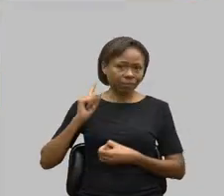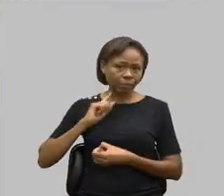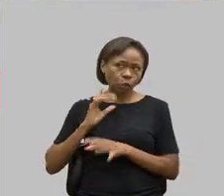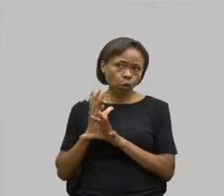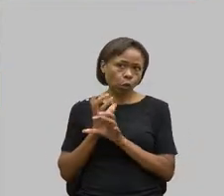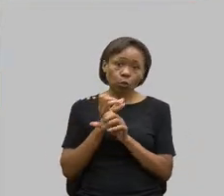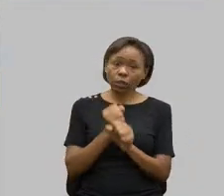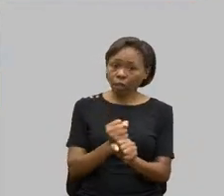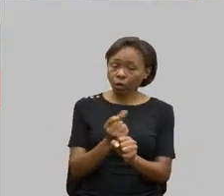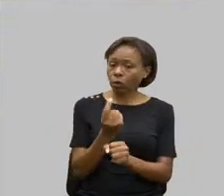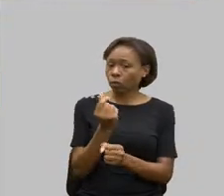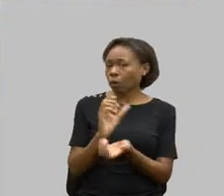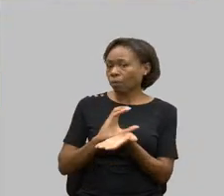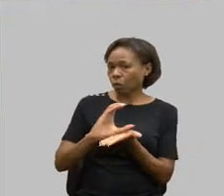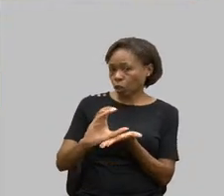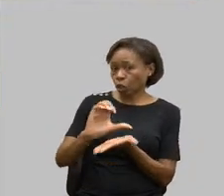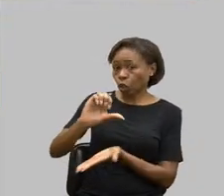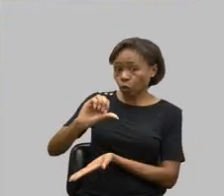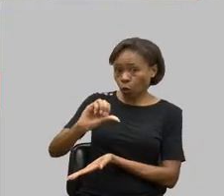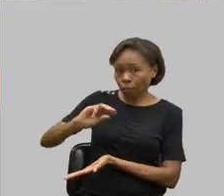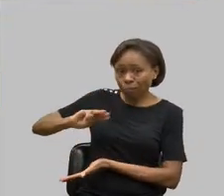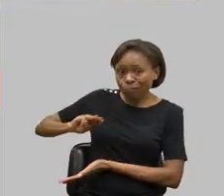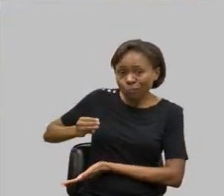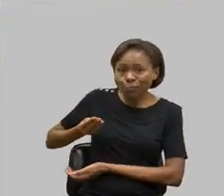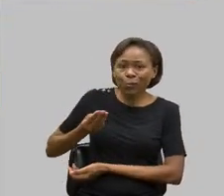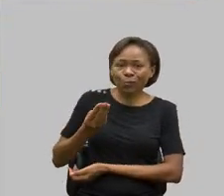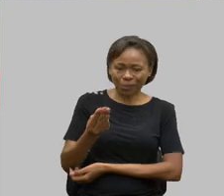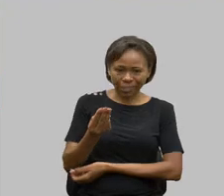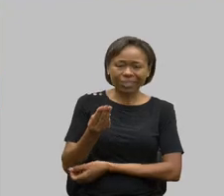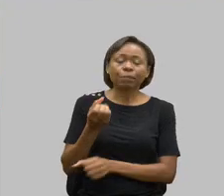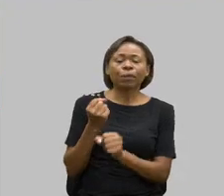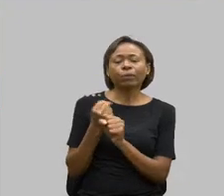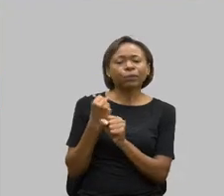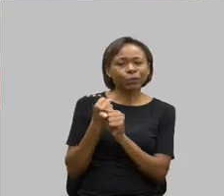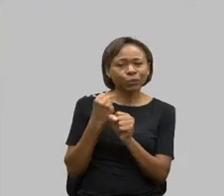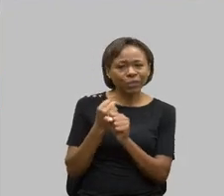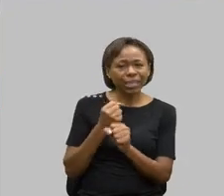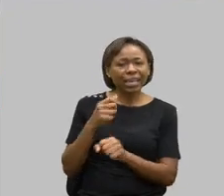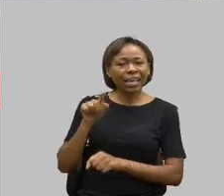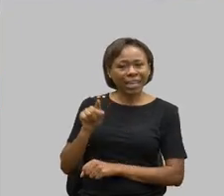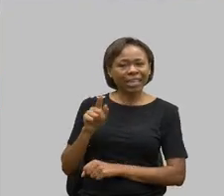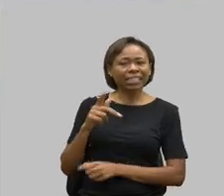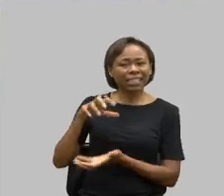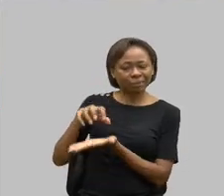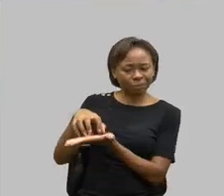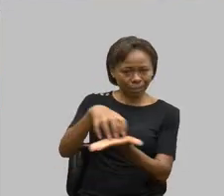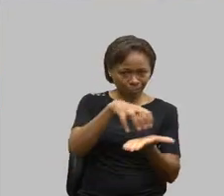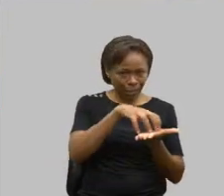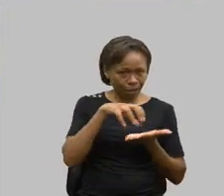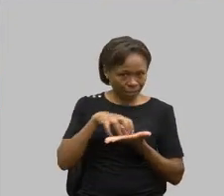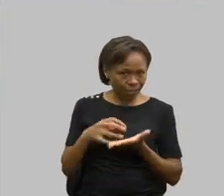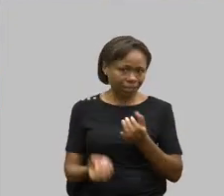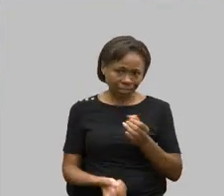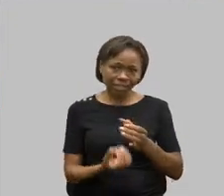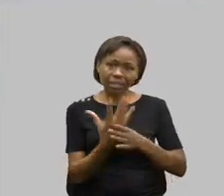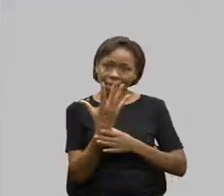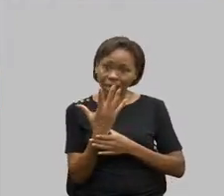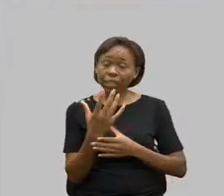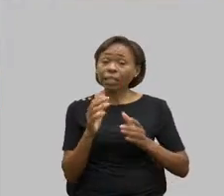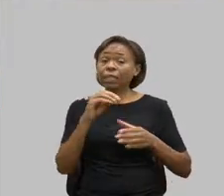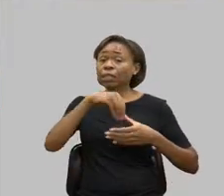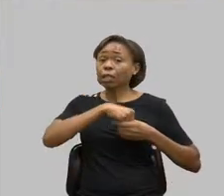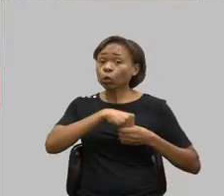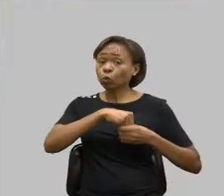investidos nove milhões nas construções dos parques que serão implantados nas APAES